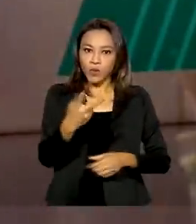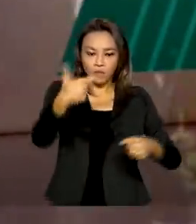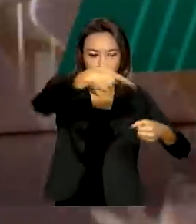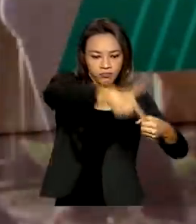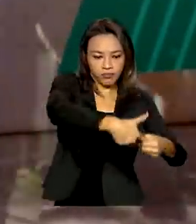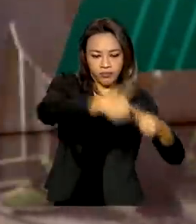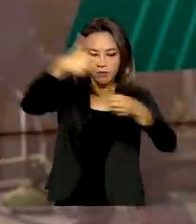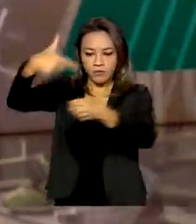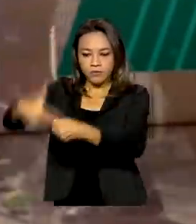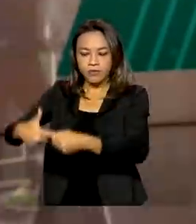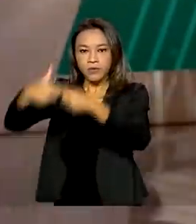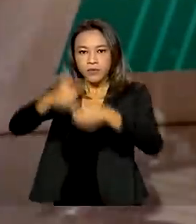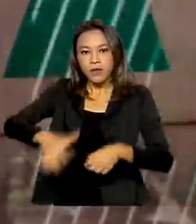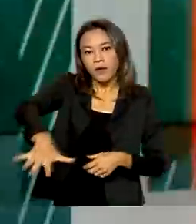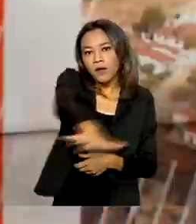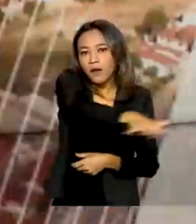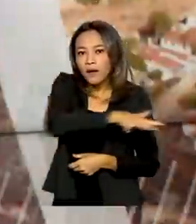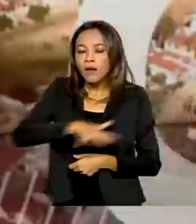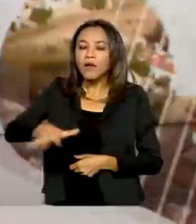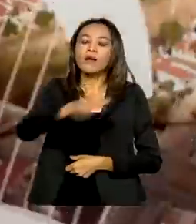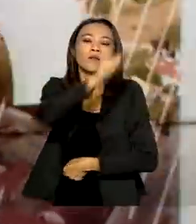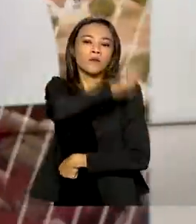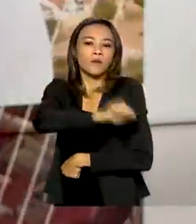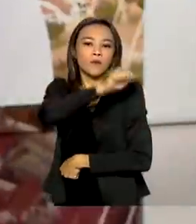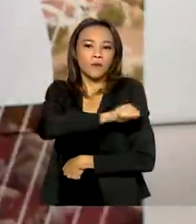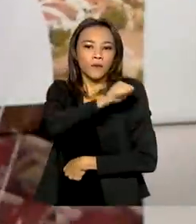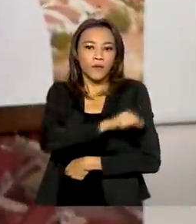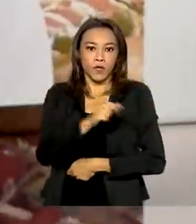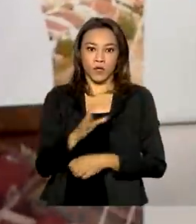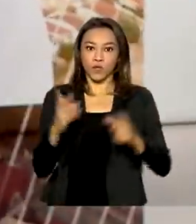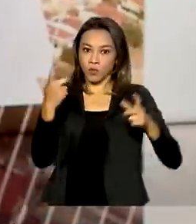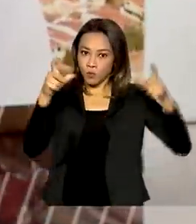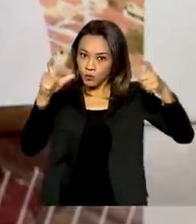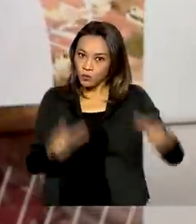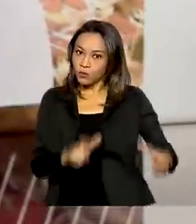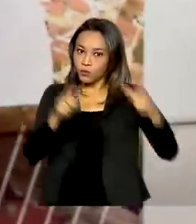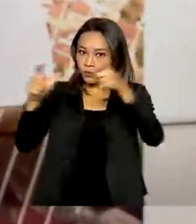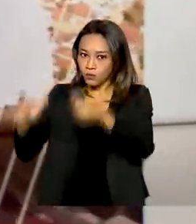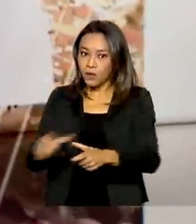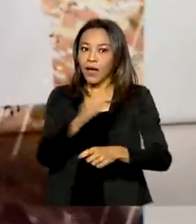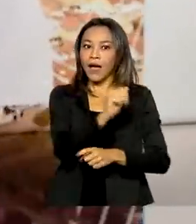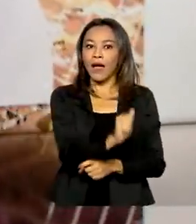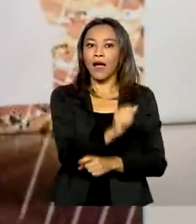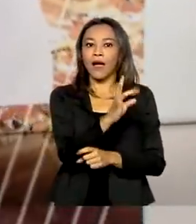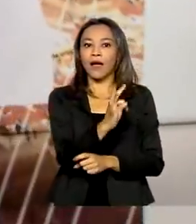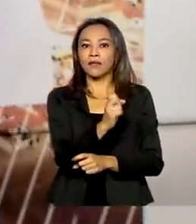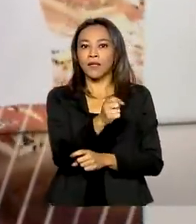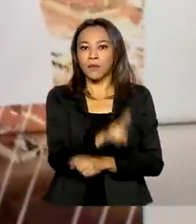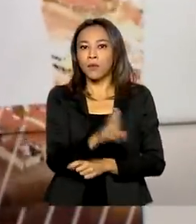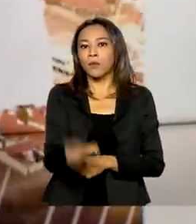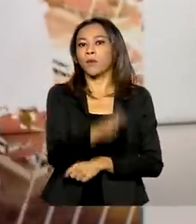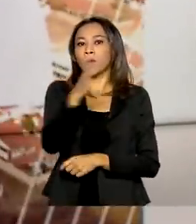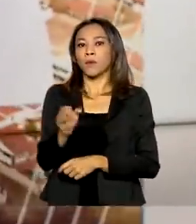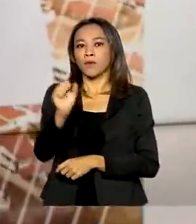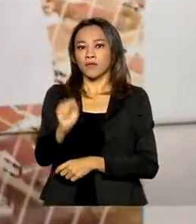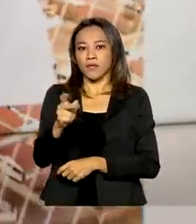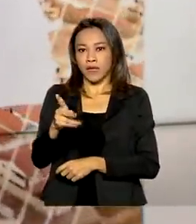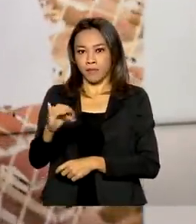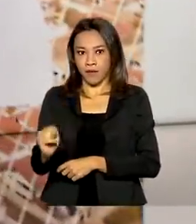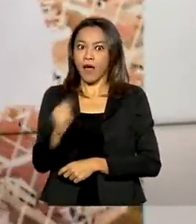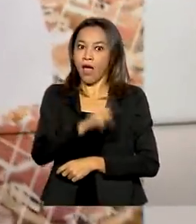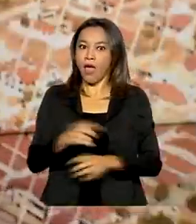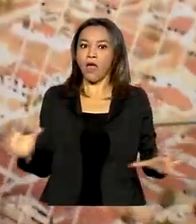localizados na Bacia de Santos. São os blocos de Atapu e Sépia. A expectativa do governo é de R$ 200 bilhões